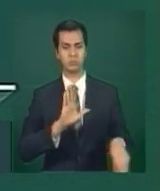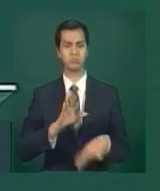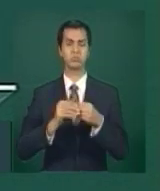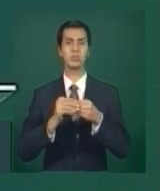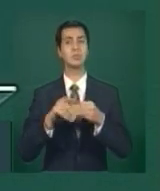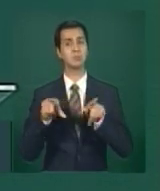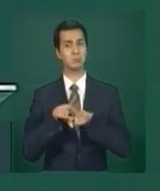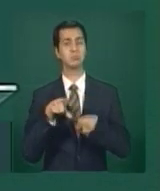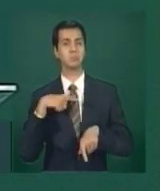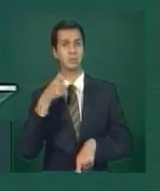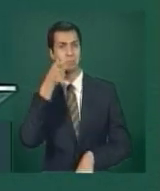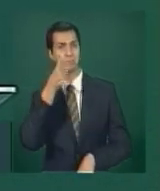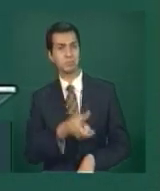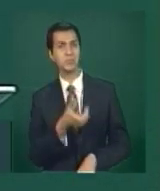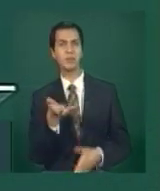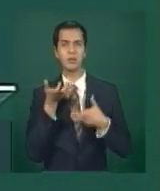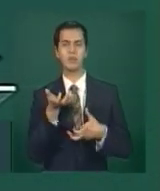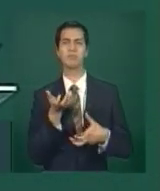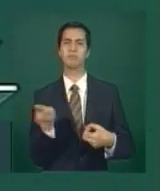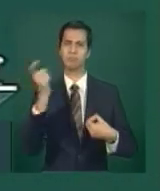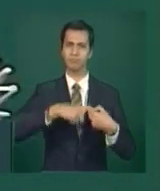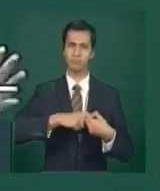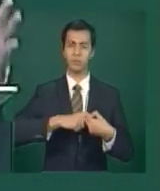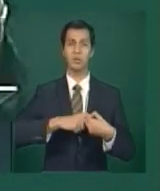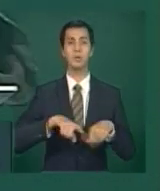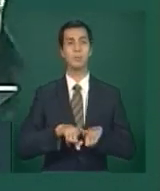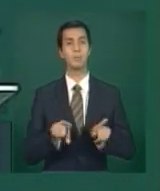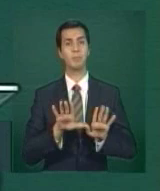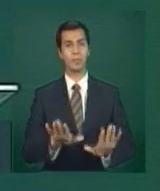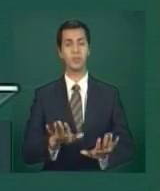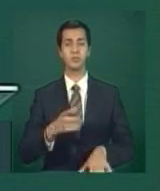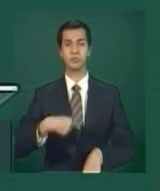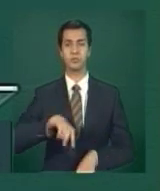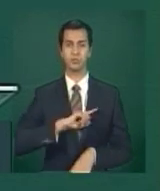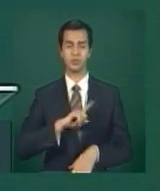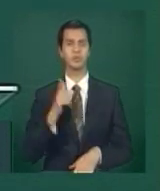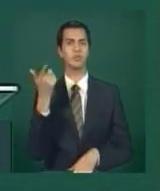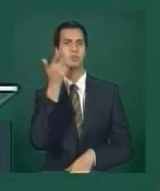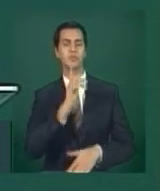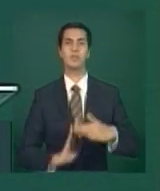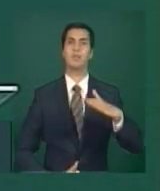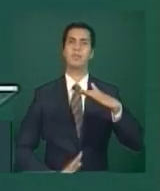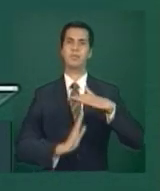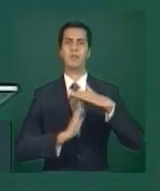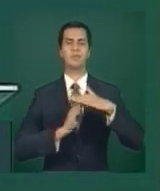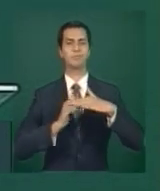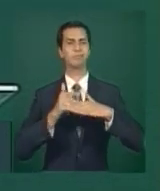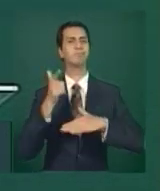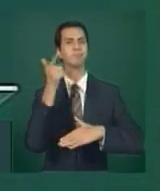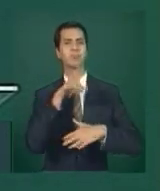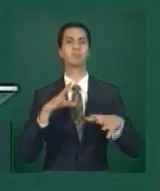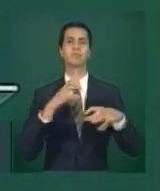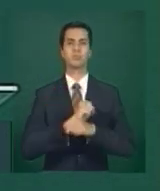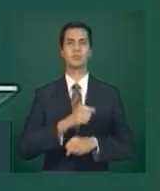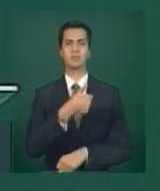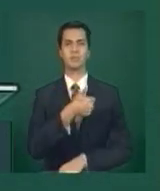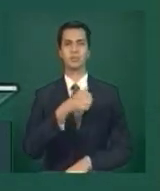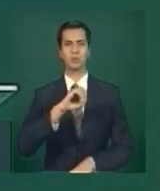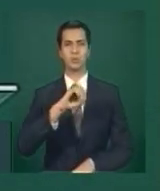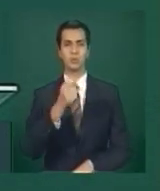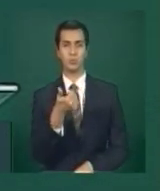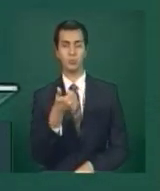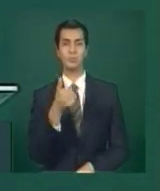interessadas também nesse processo, mas nós atingimos a meta de 100, agora é 101 mil bolsas.